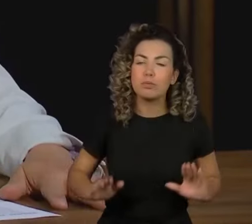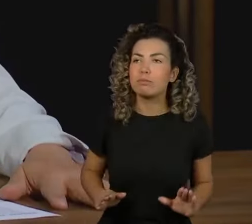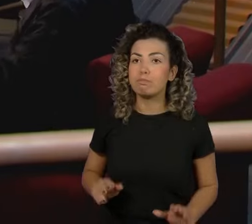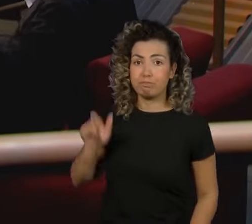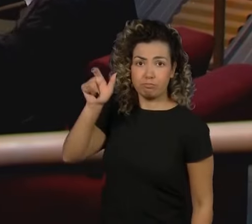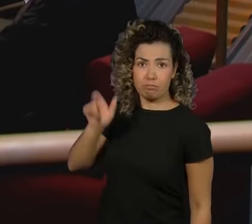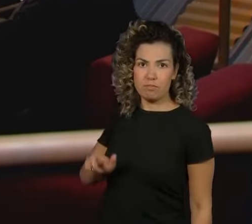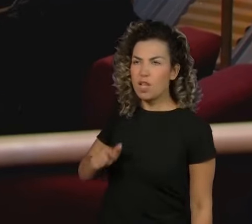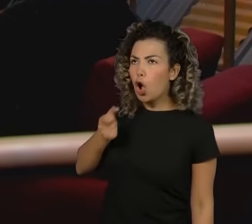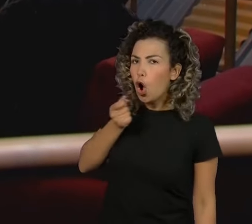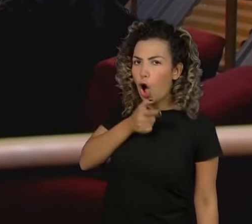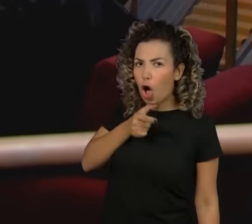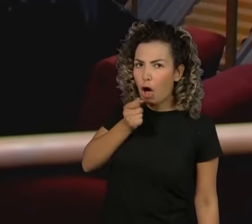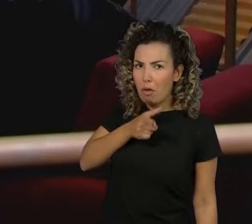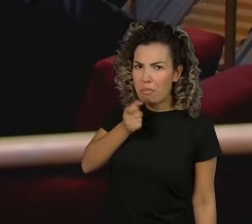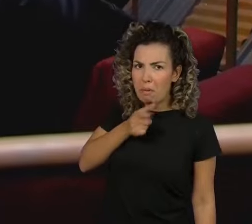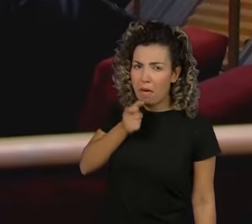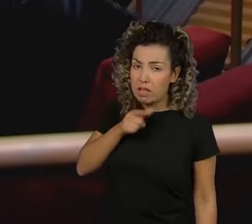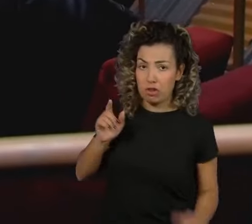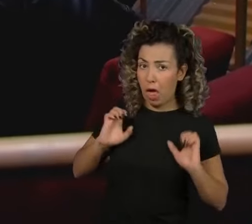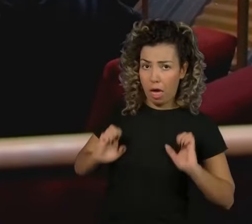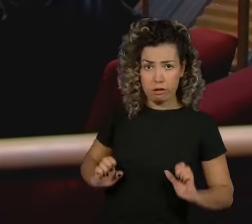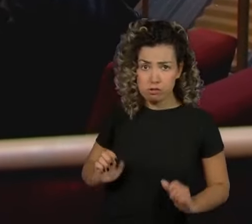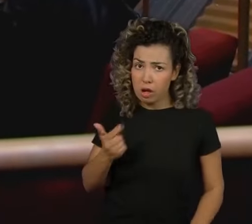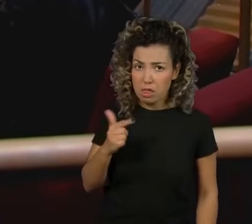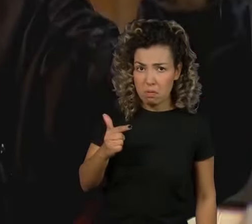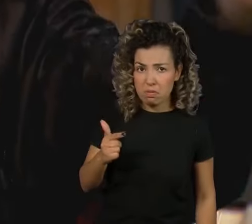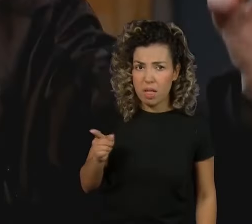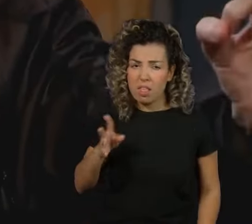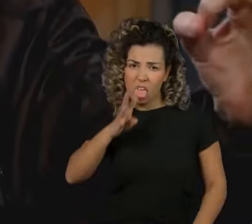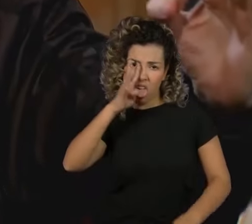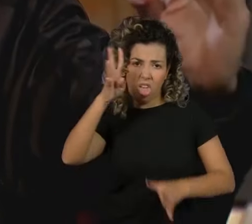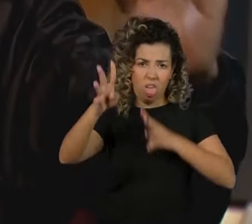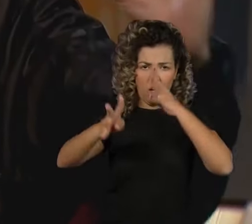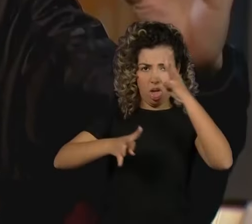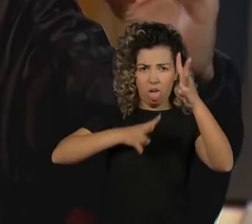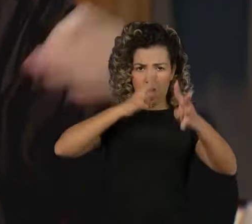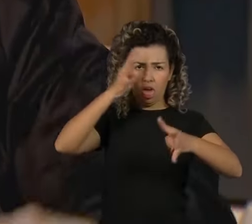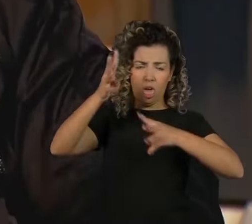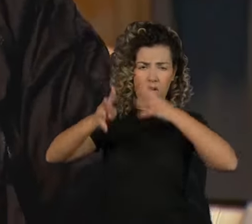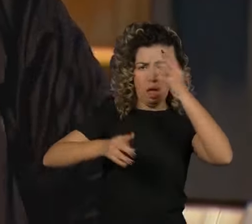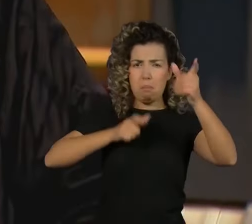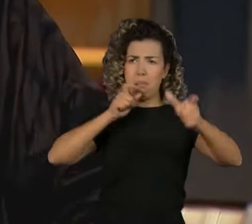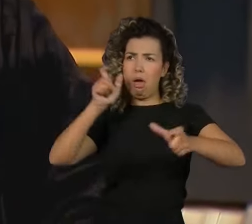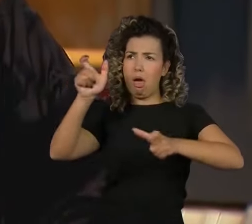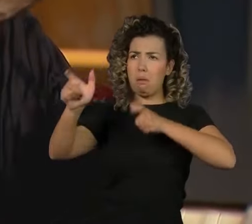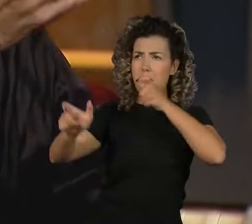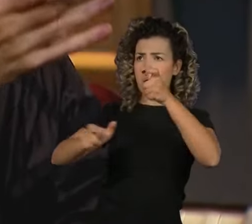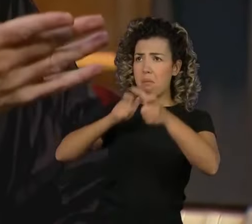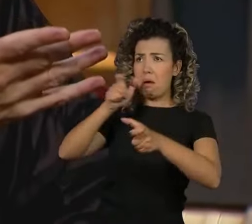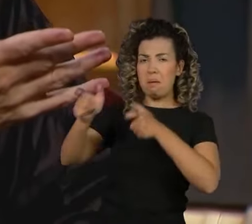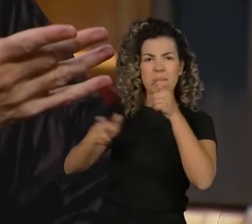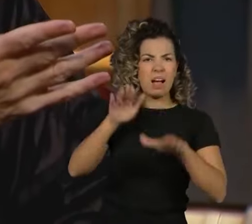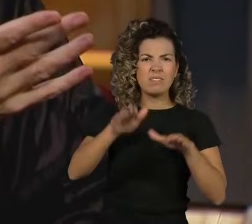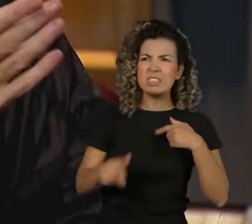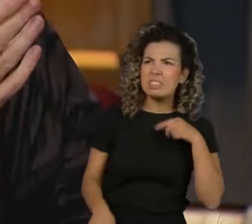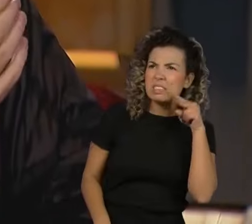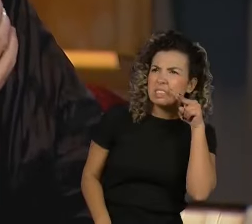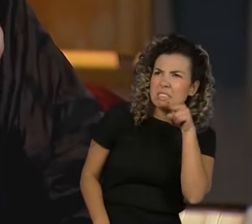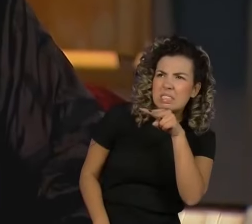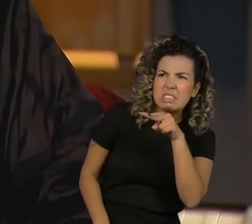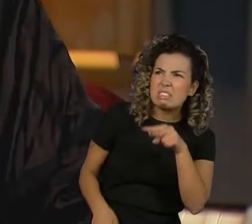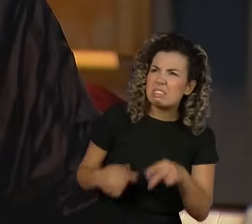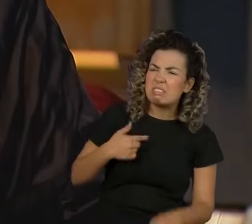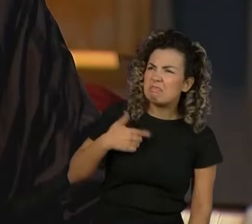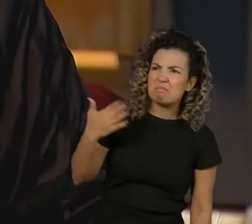fala umas besteiras, antiético e tal, você pode não gostar daquilo. Eu